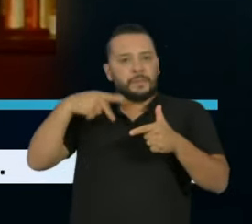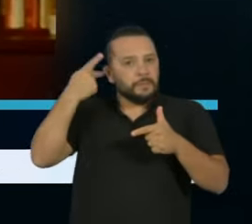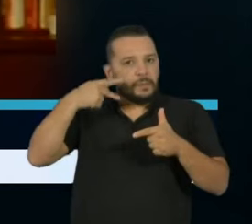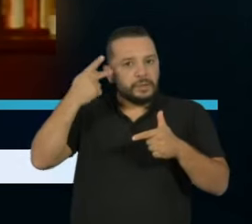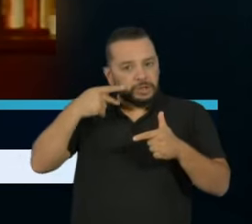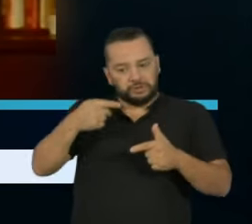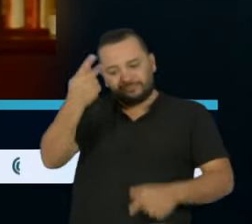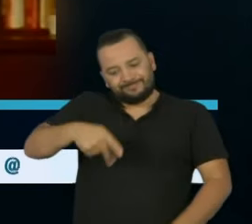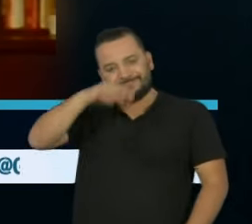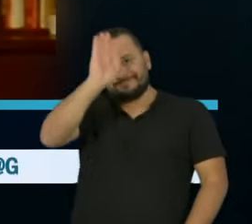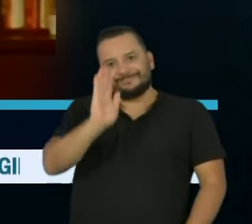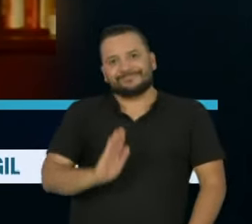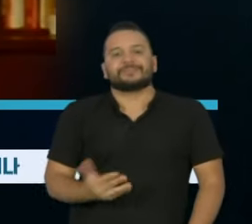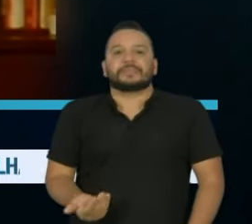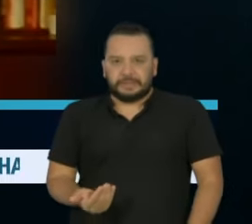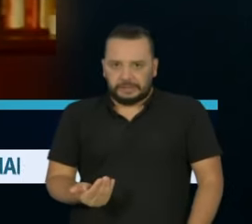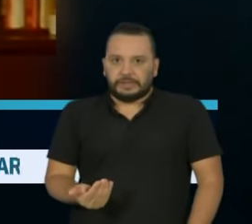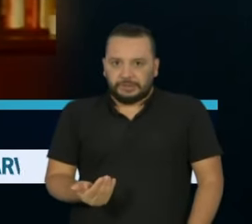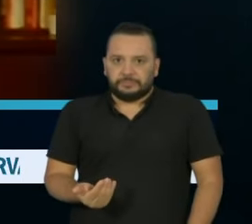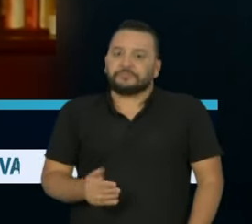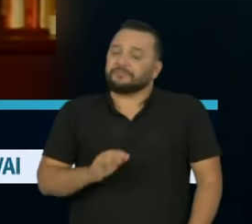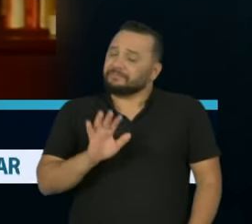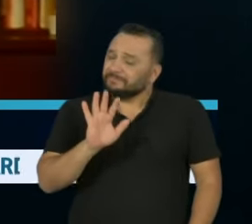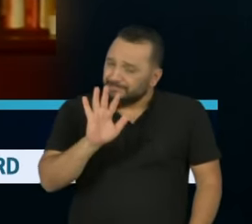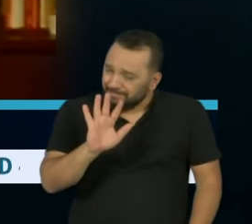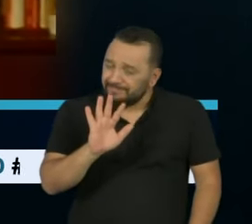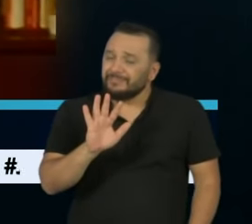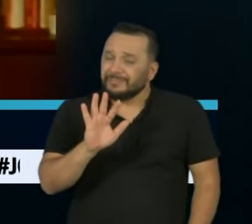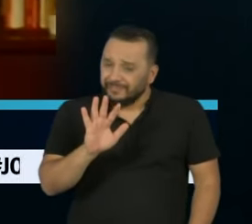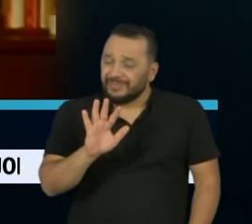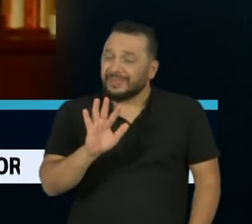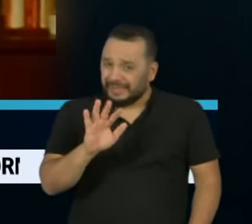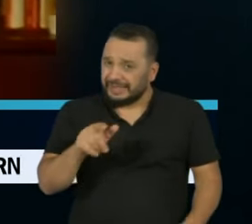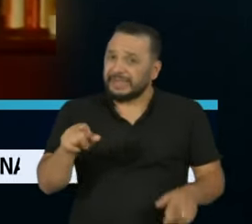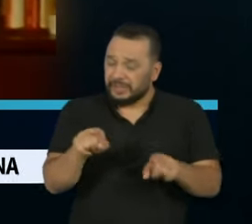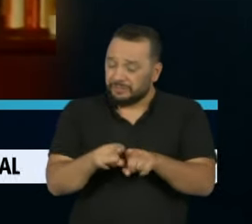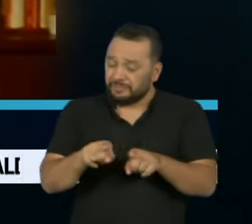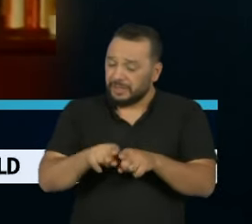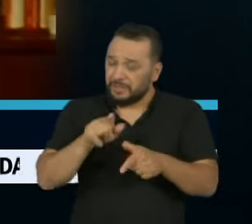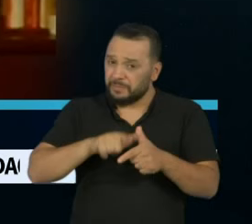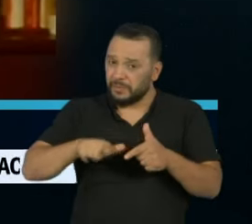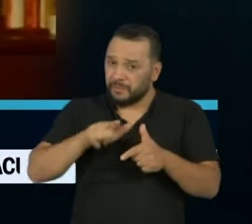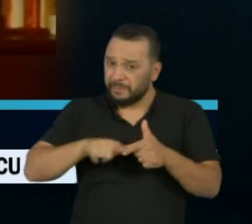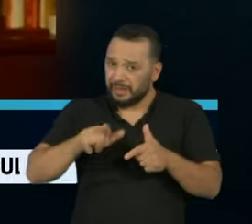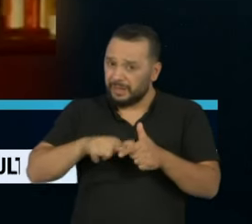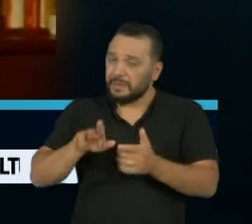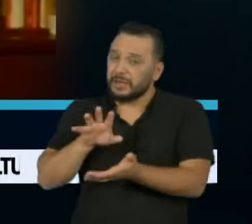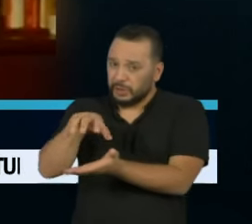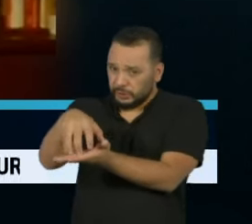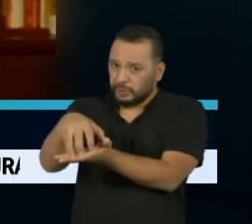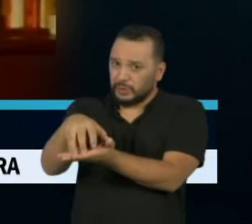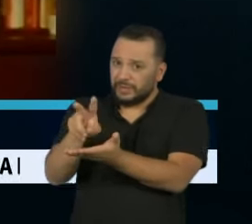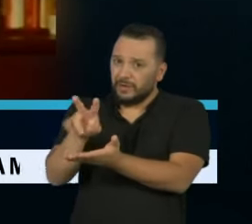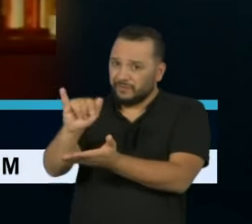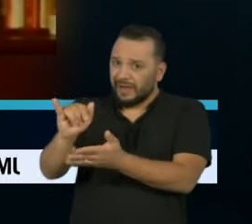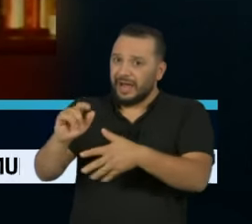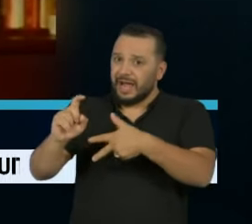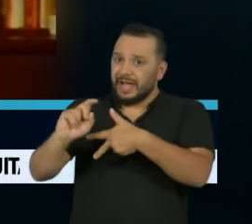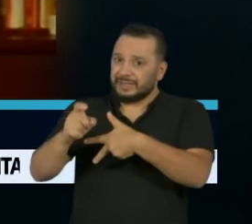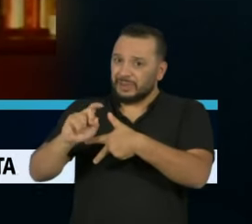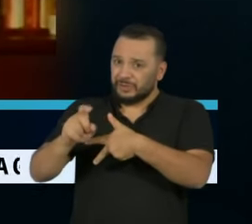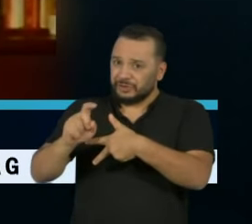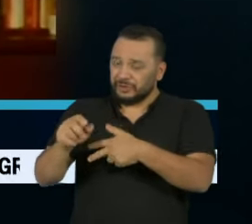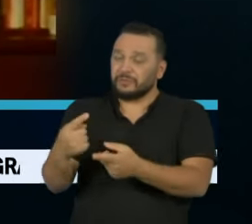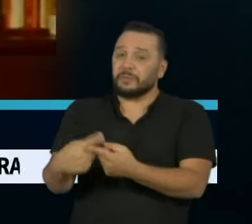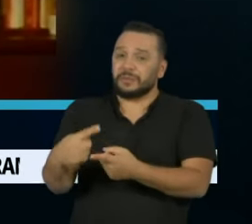E eu digo, já em gestação, uma crise institucional, porque nós temos